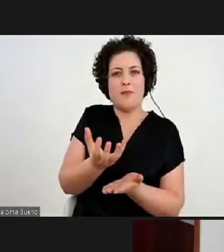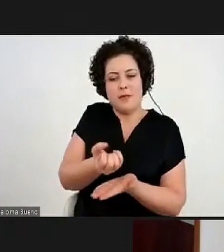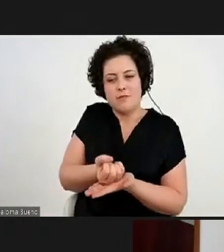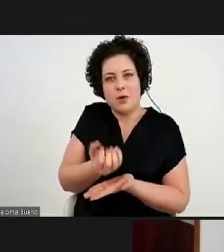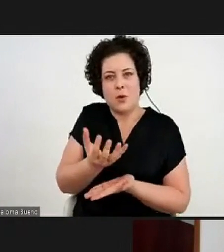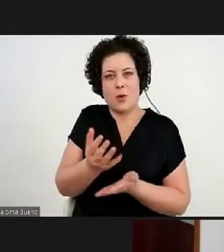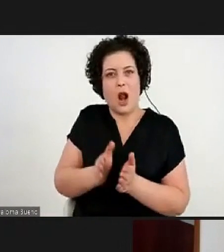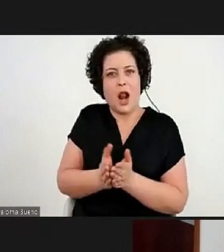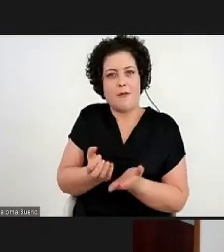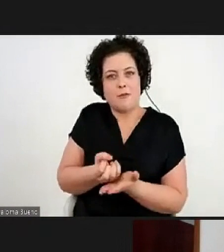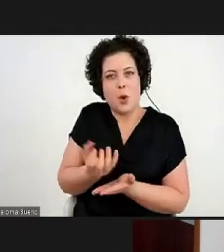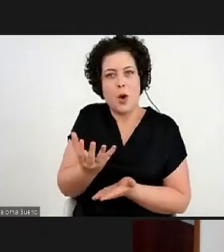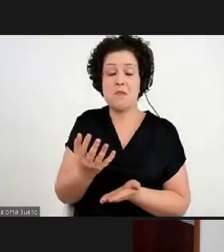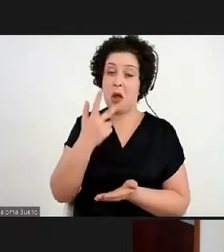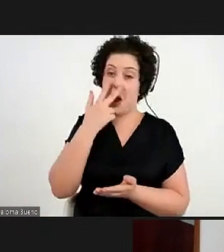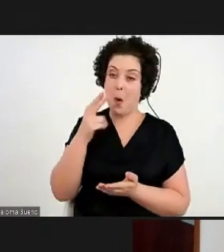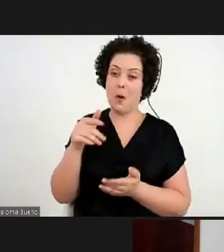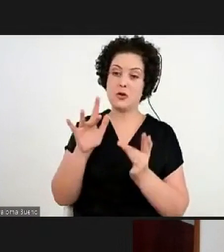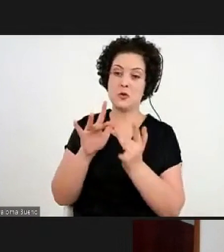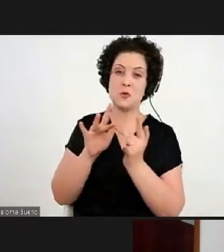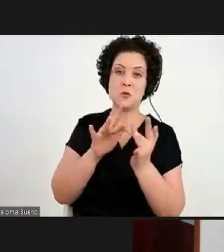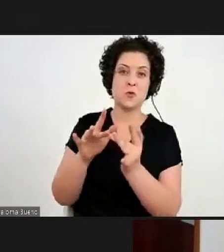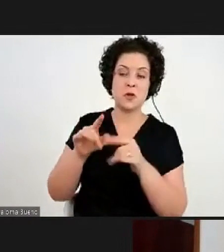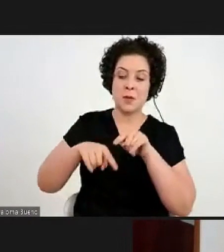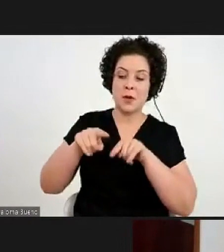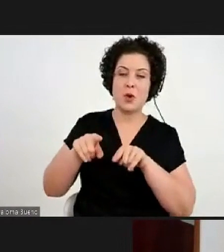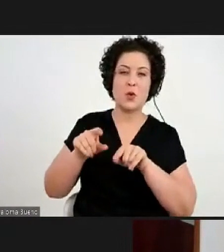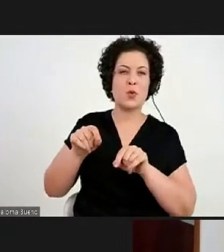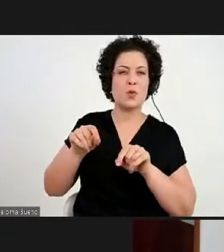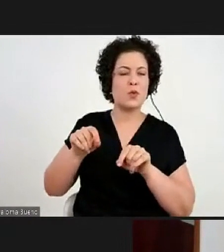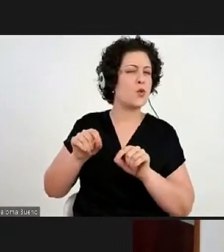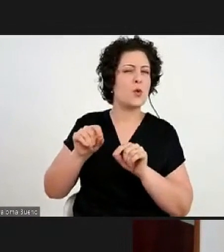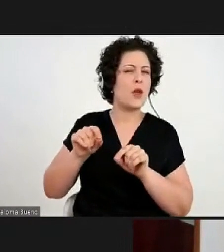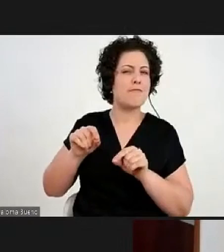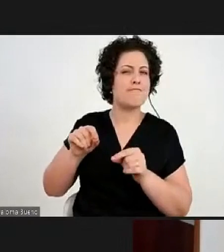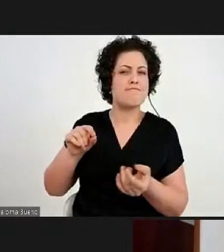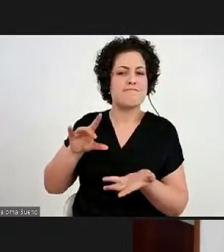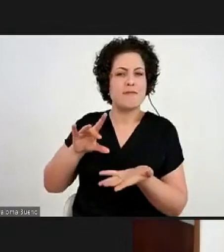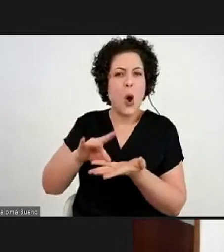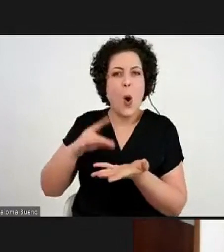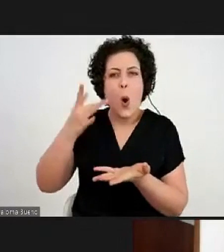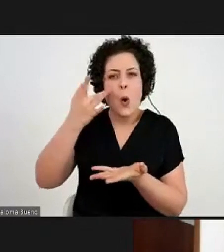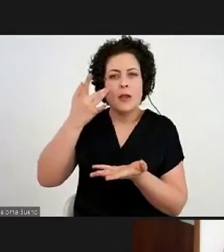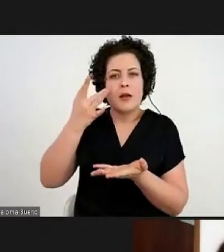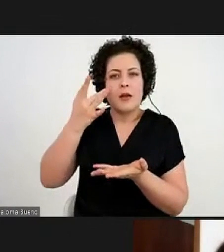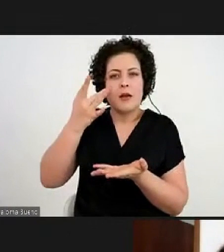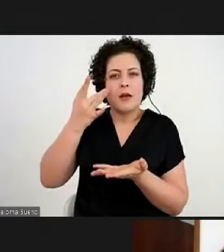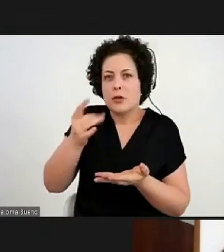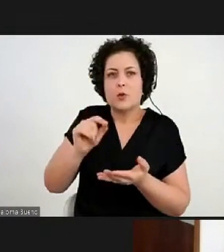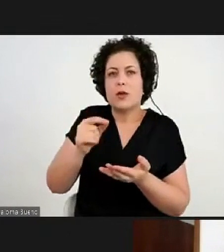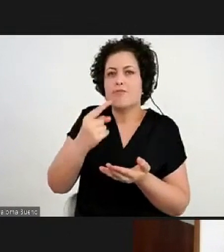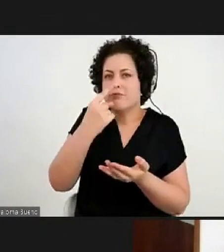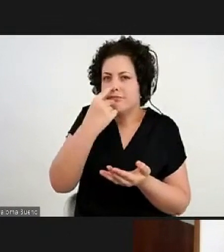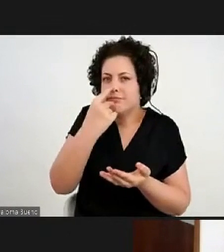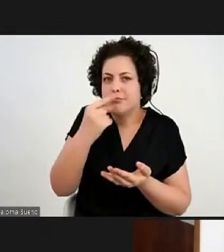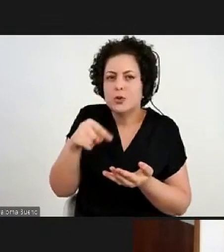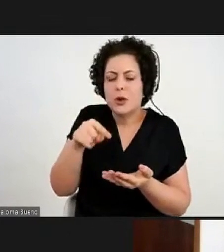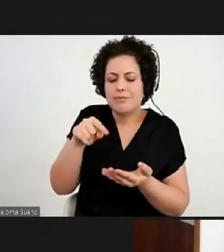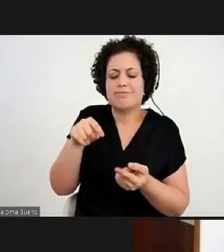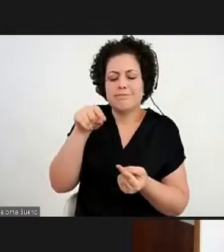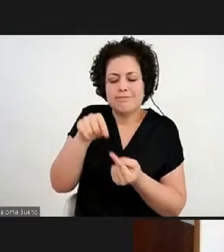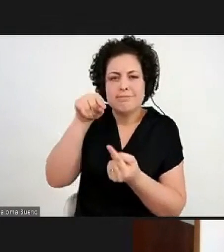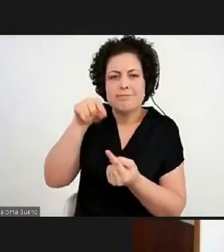possibilita o contato com a matéria nesse momento é descobrir as matérias que a gente tem em casa,